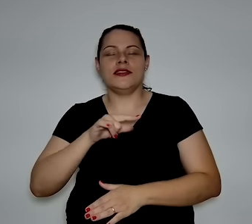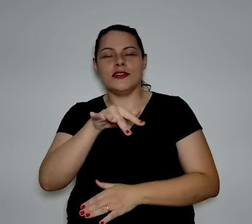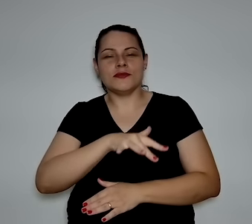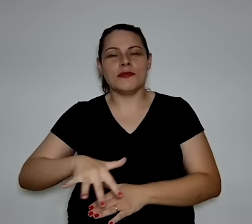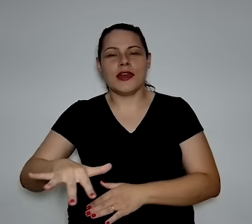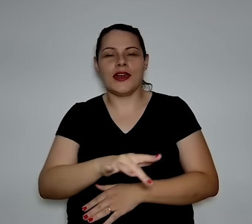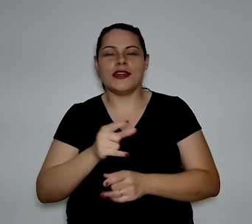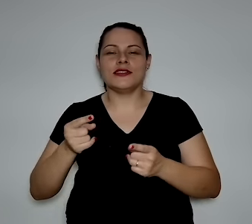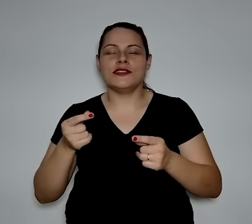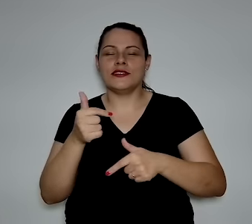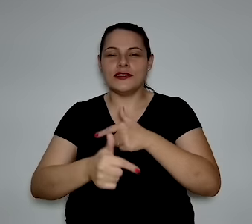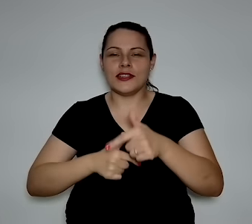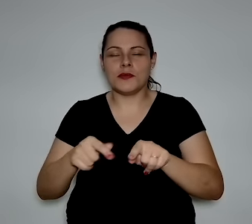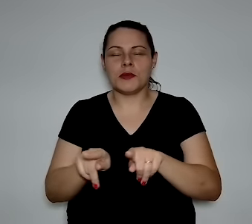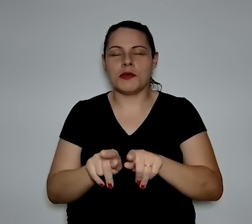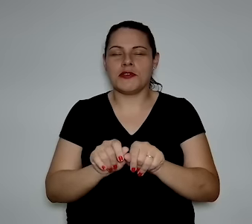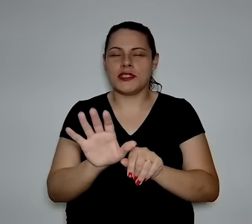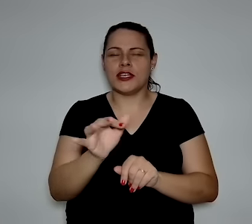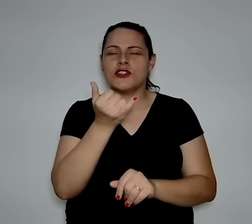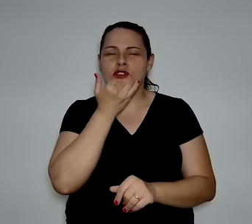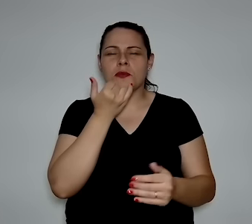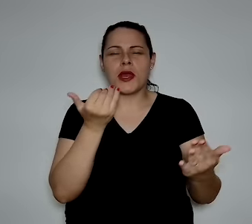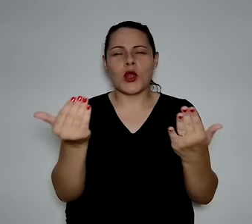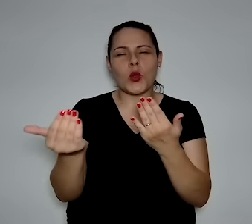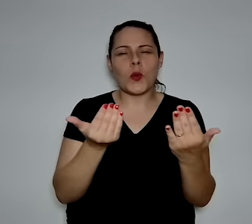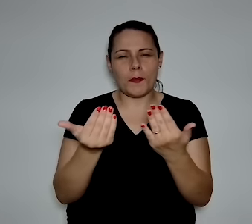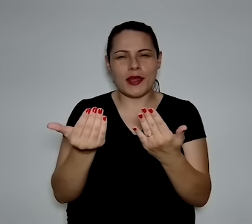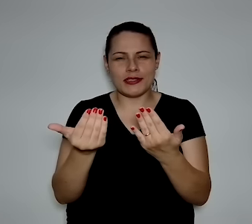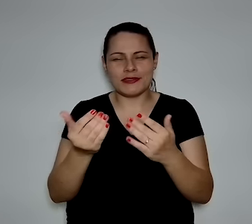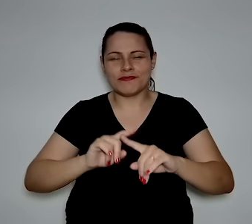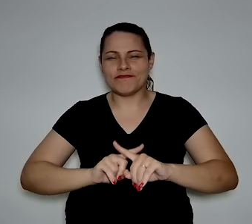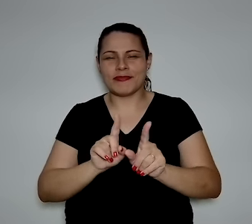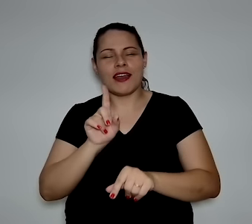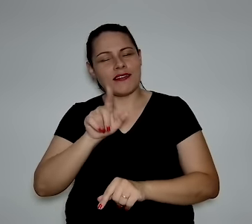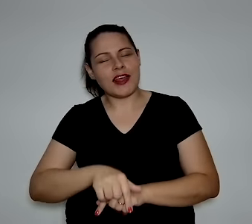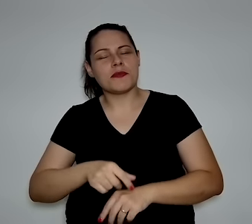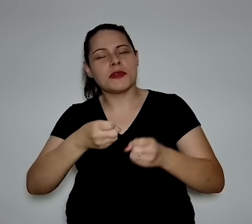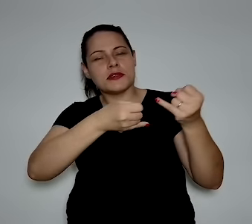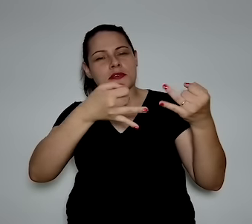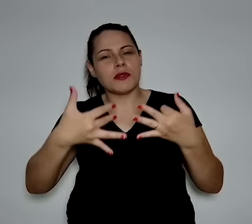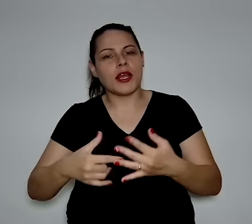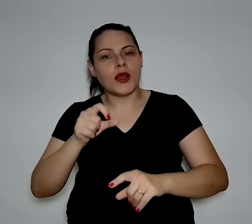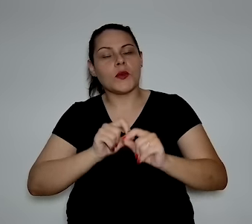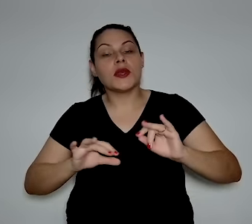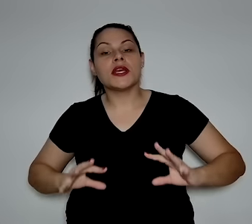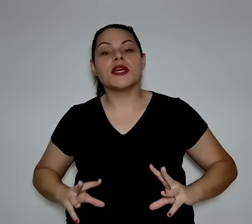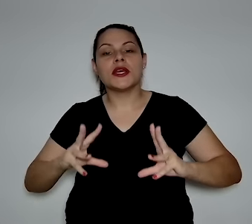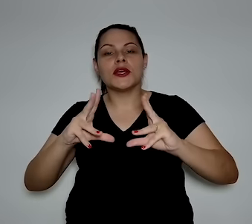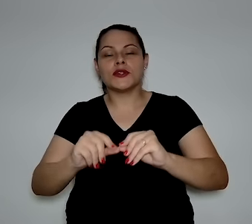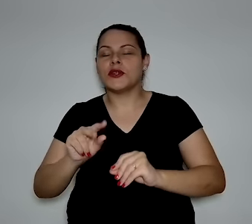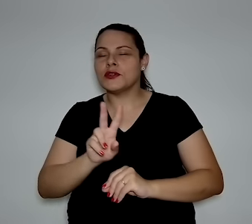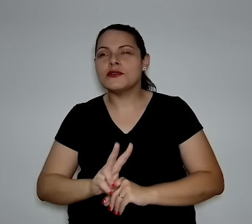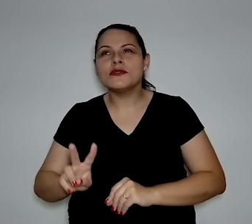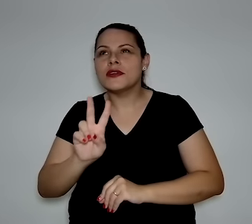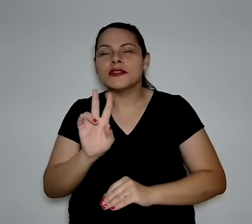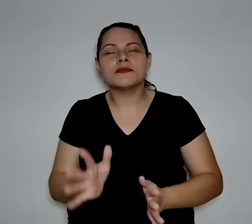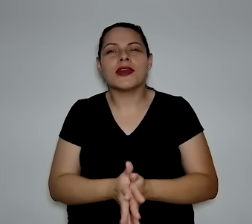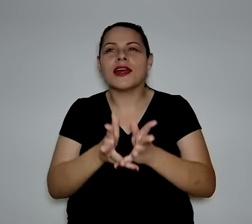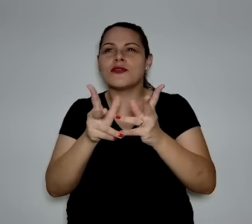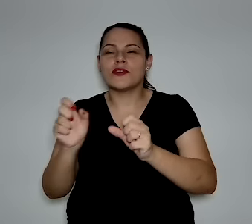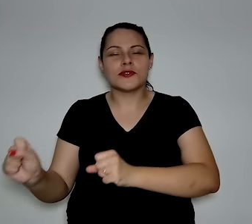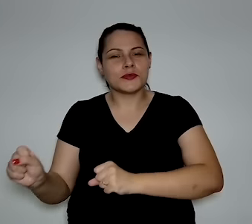consumidor interno. Então, desculpe a comparação um pouco grosseira, mas é para dizer a riqueza